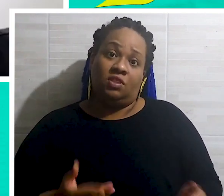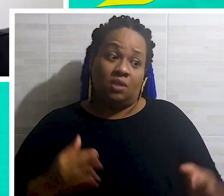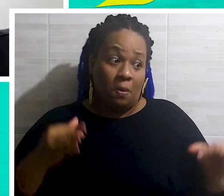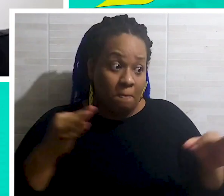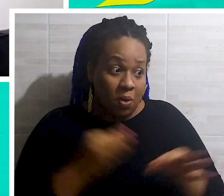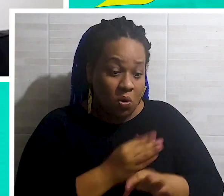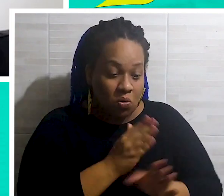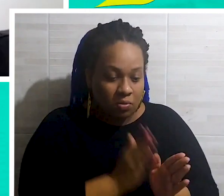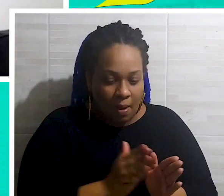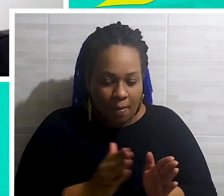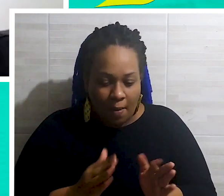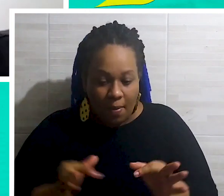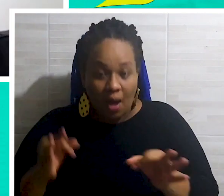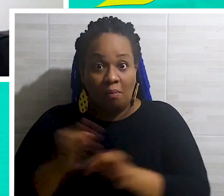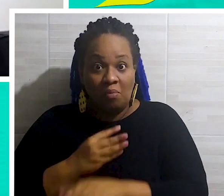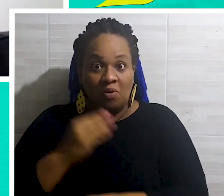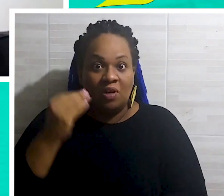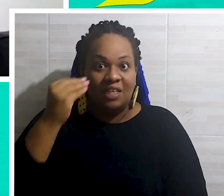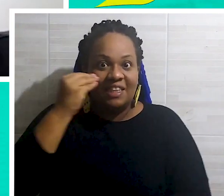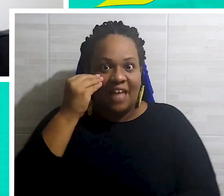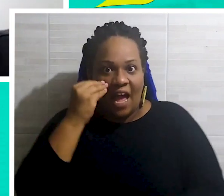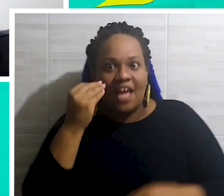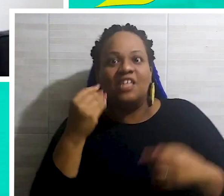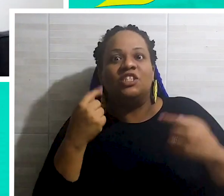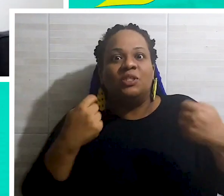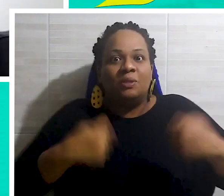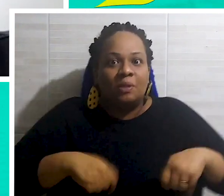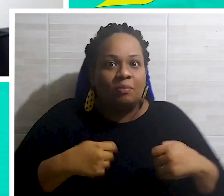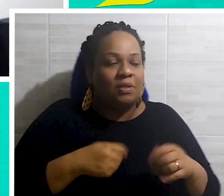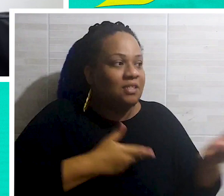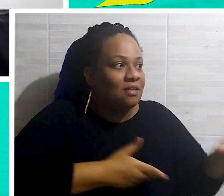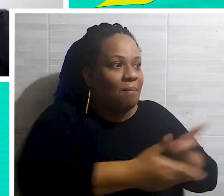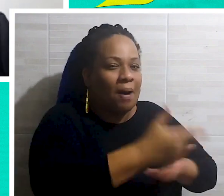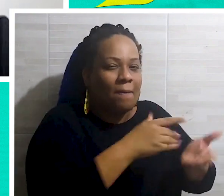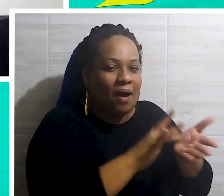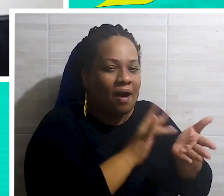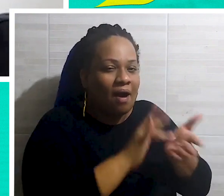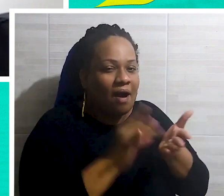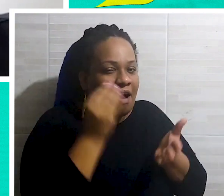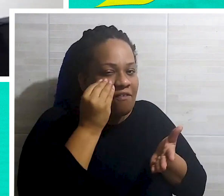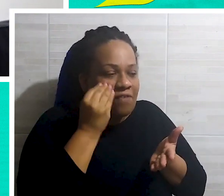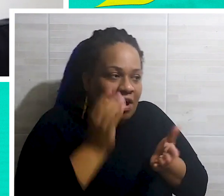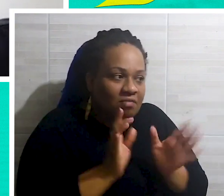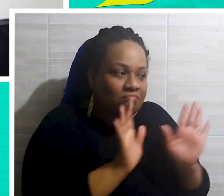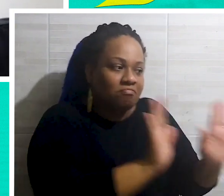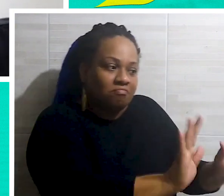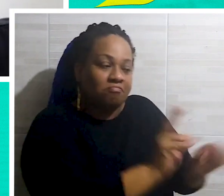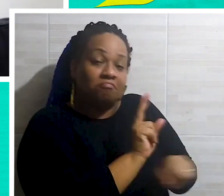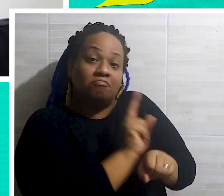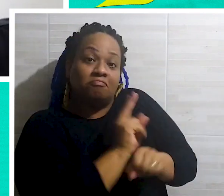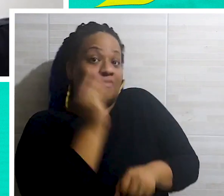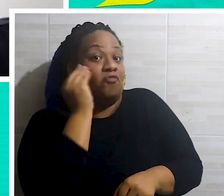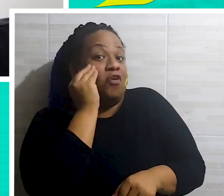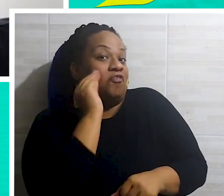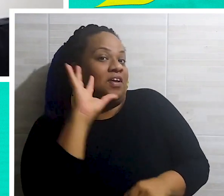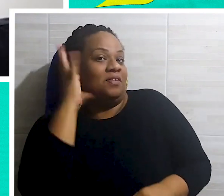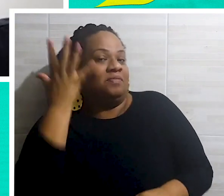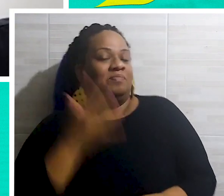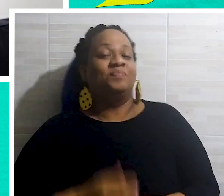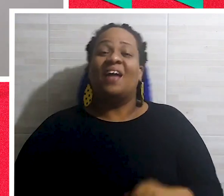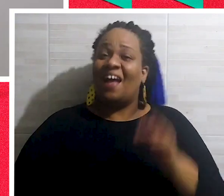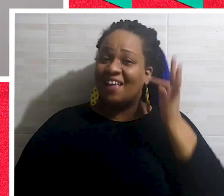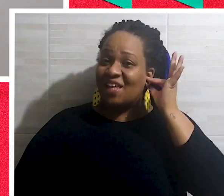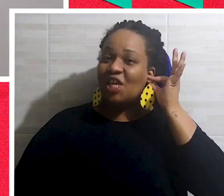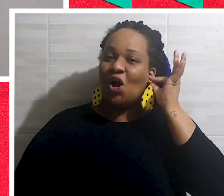assim, a gente, assim que estiver já na fase de teste, inclusive, a vai precisar já ter essa interação, né? E colocar lá para poder ver que